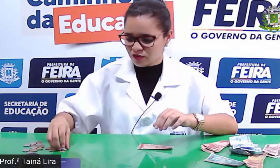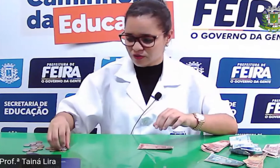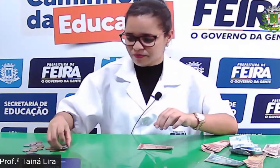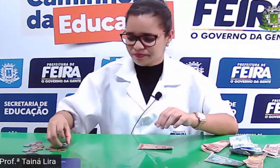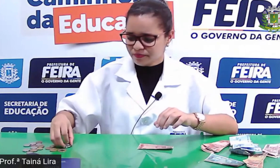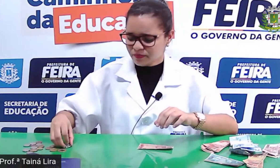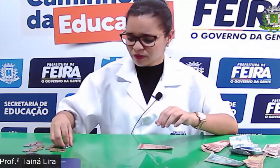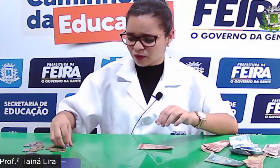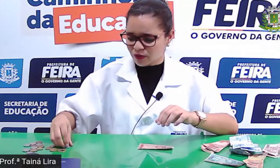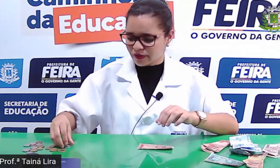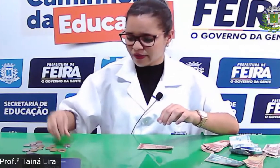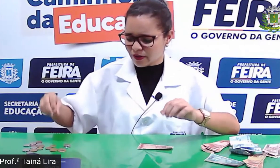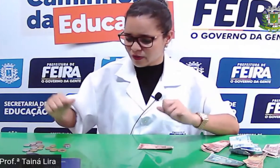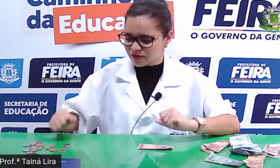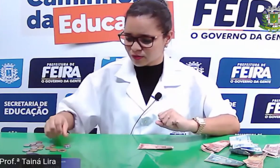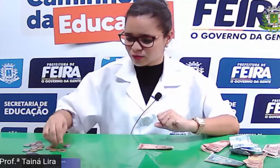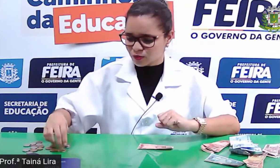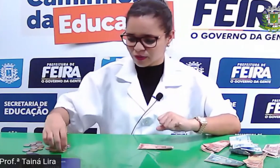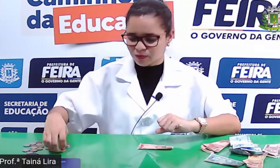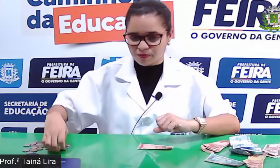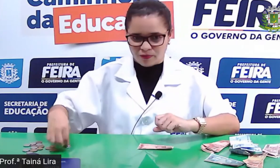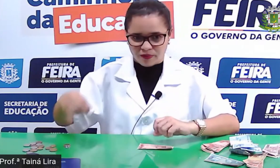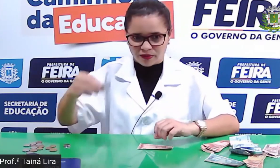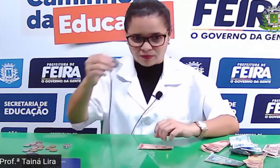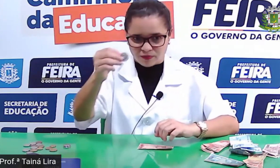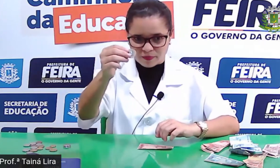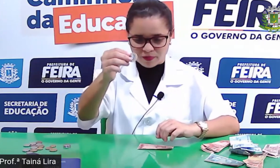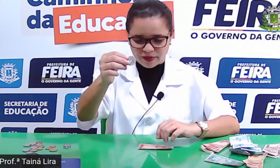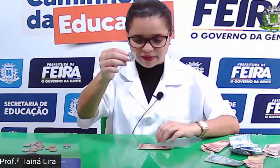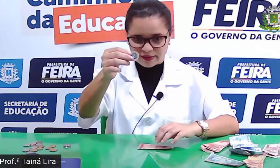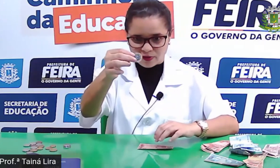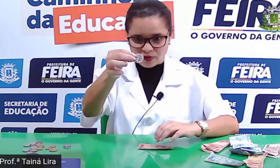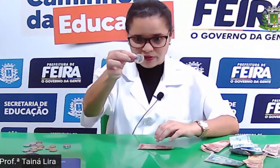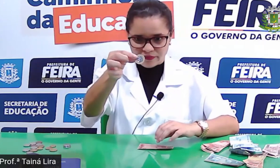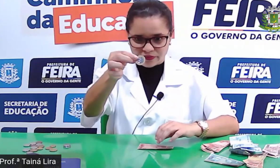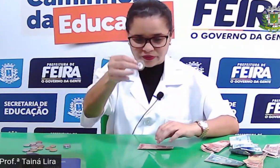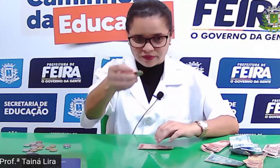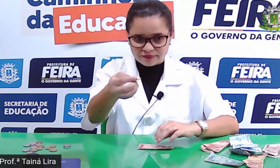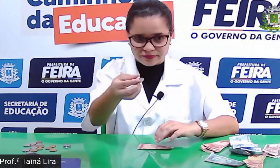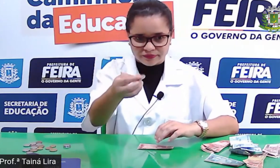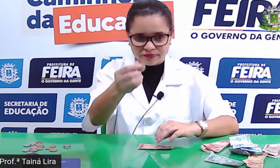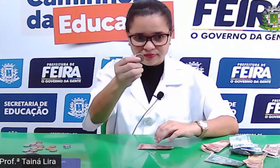pode colocar, ó, segundo ano, uma moeda, ó,